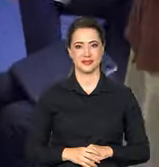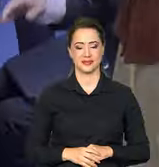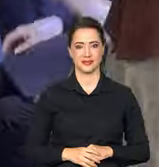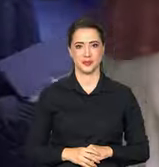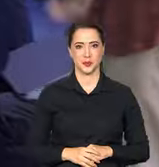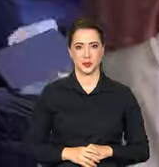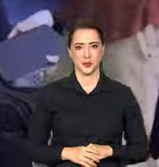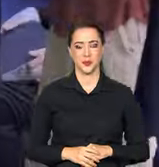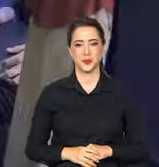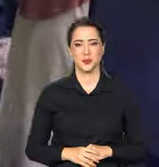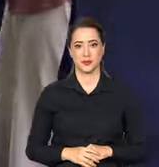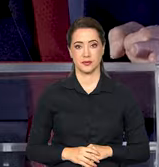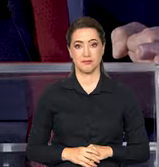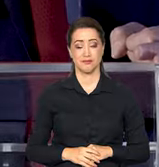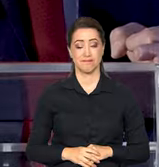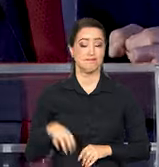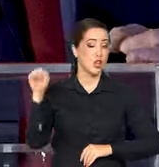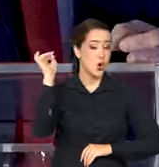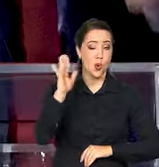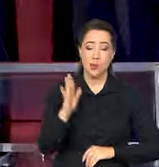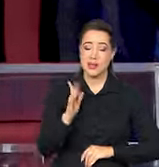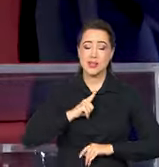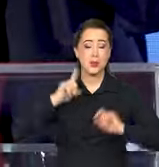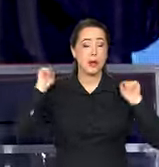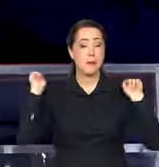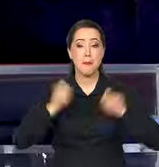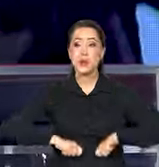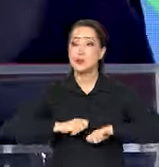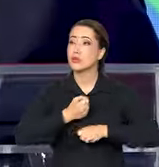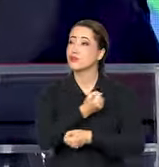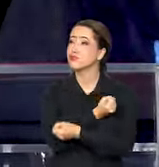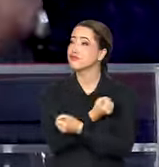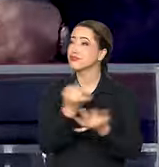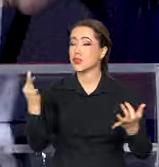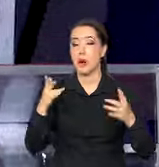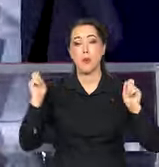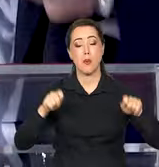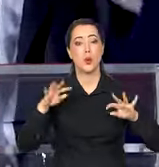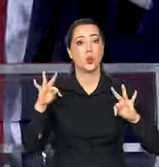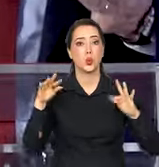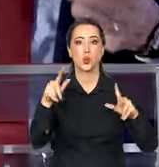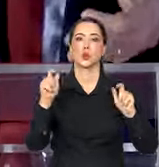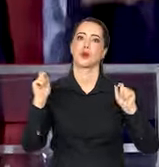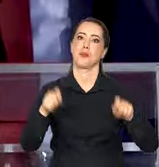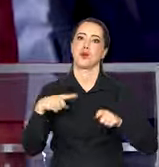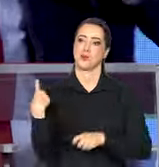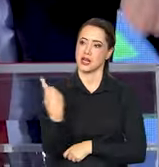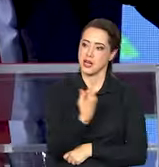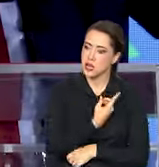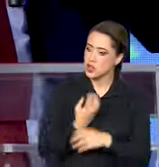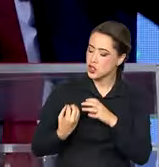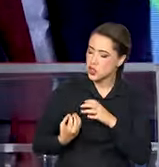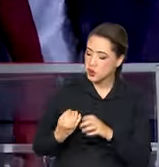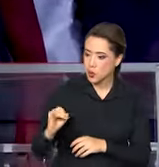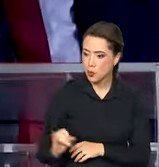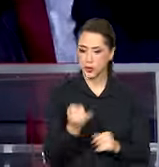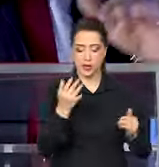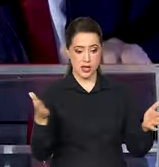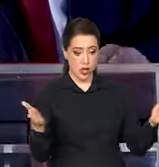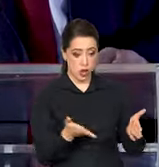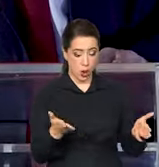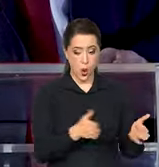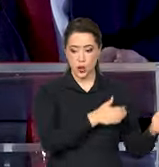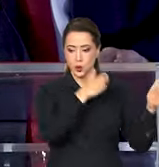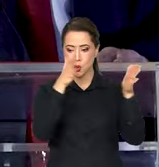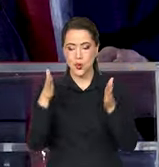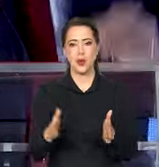O Brasil tem tudo. O Brasil tem tudo para que a gente tire proveito do momento histórico que estamos